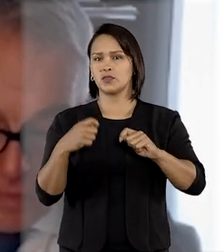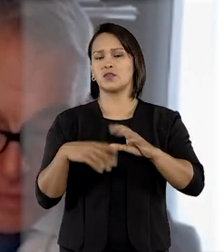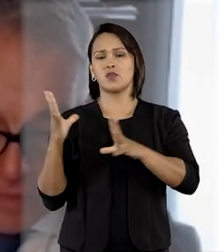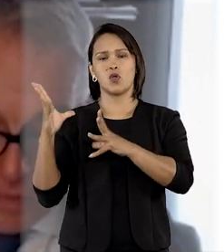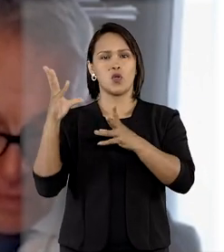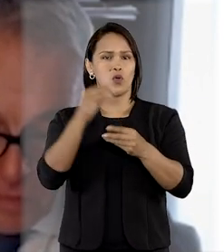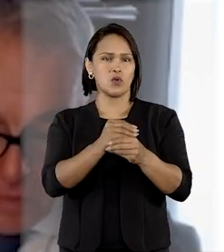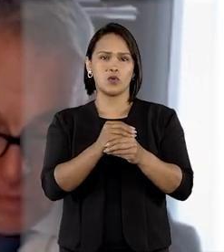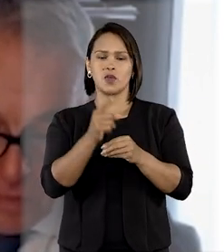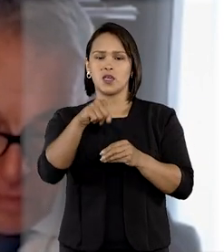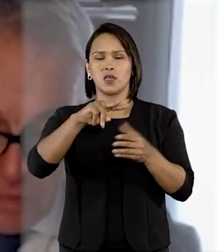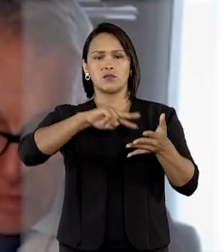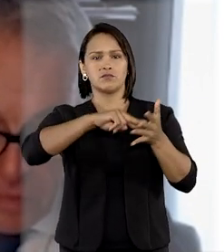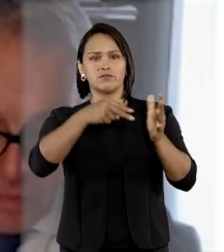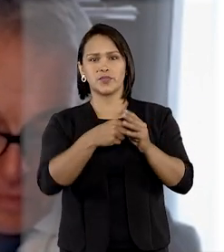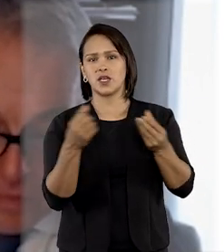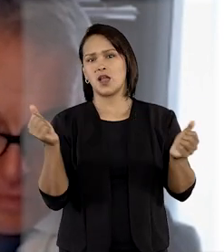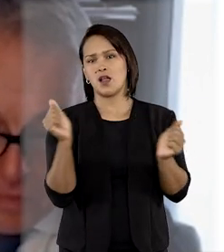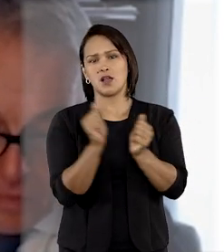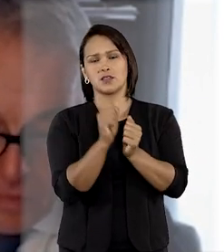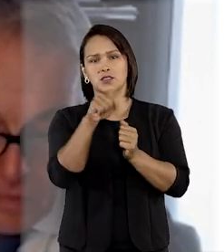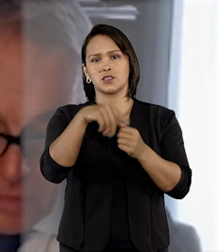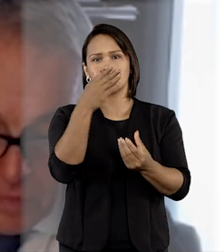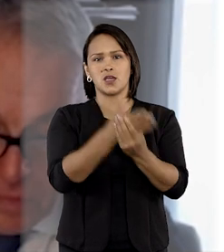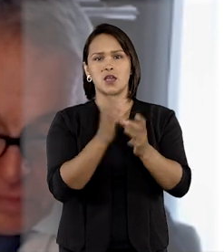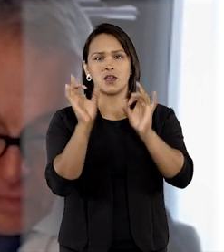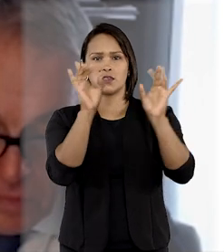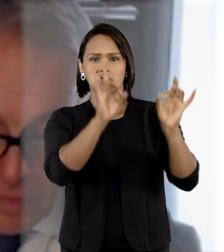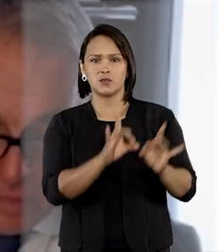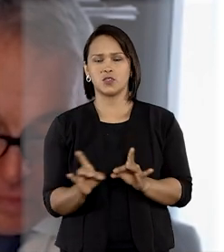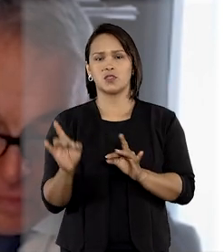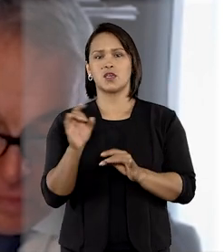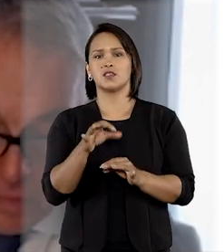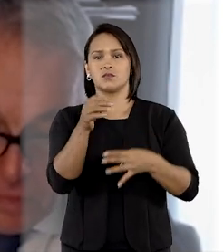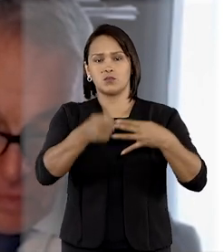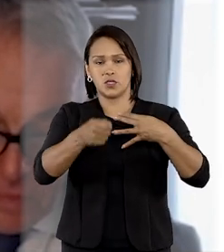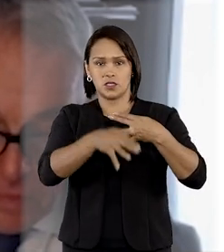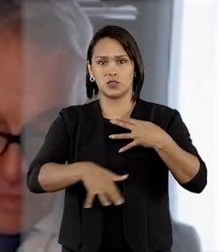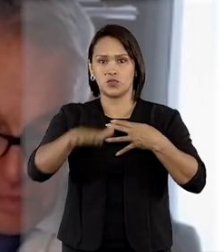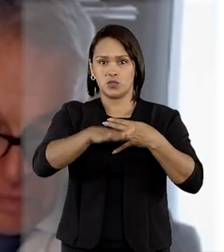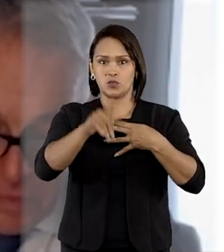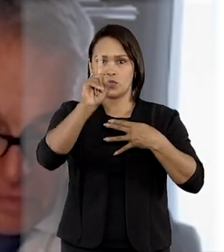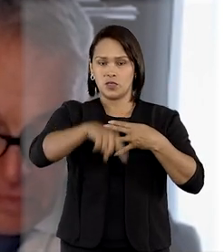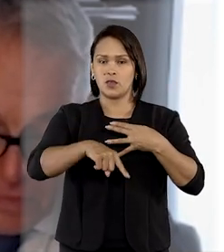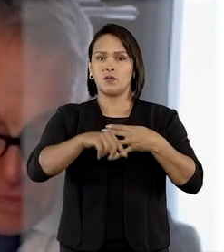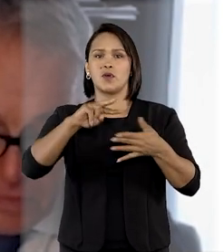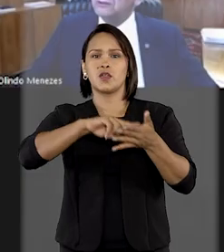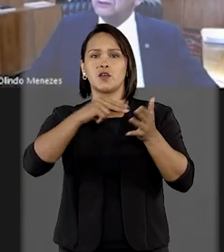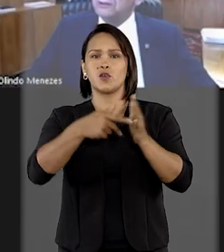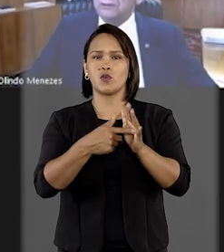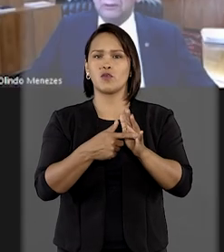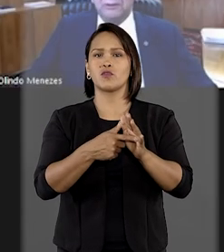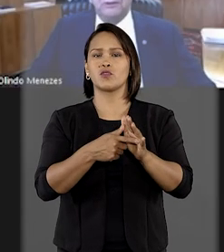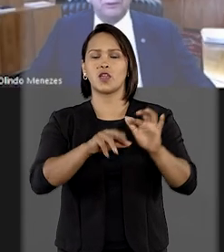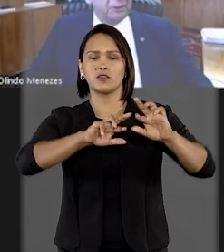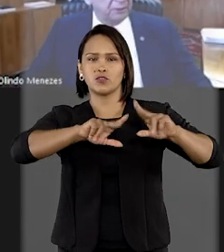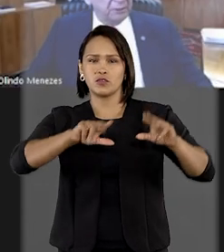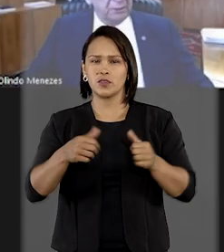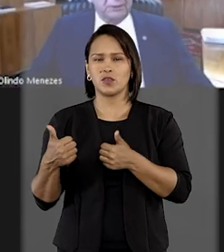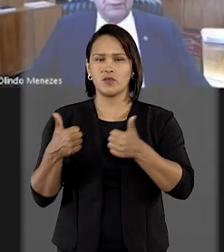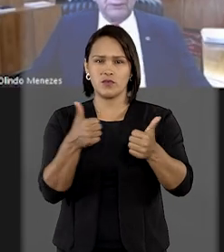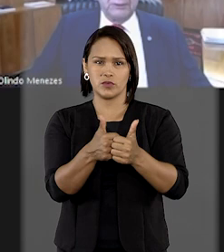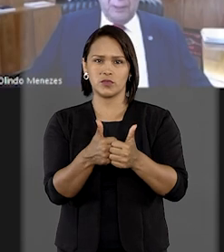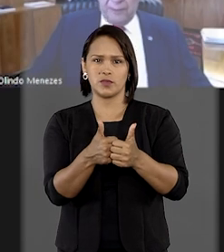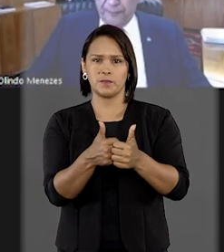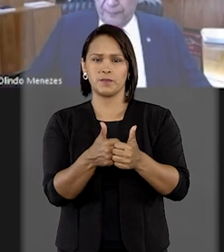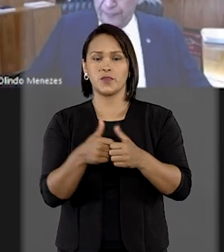situações excepcionais reconhecidas pela jurisprudência para configurar a atipicidade da conduta. O voto do ministro